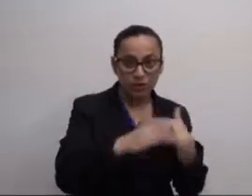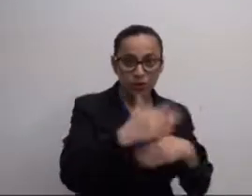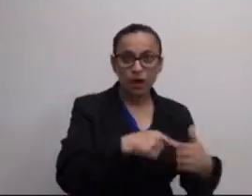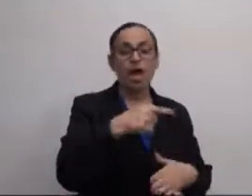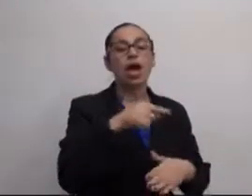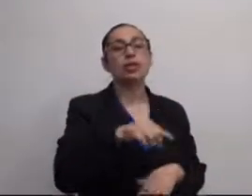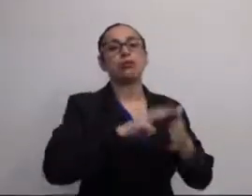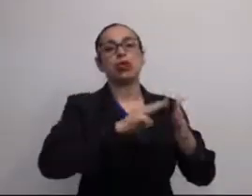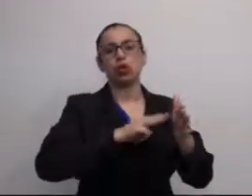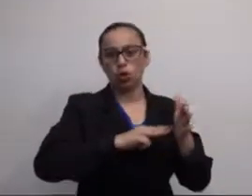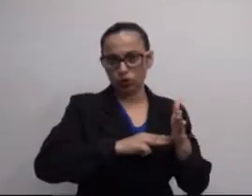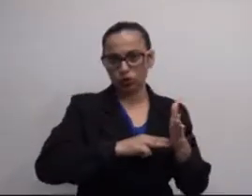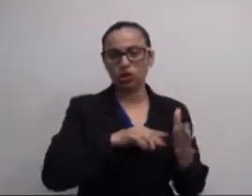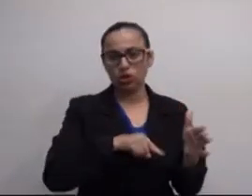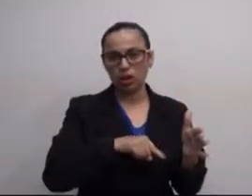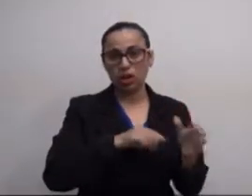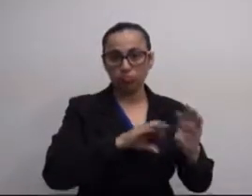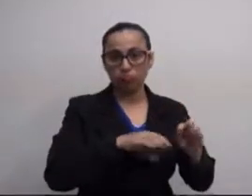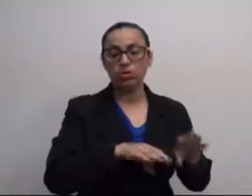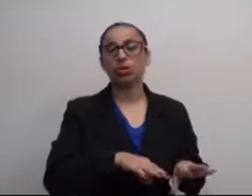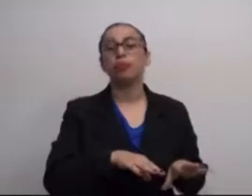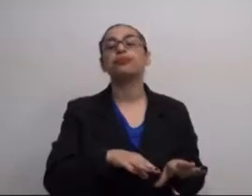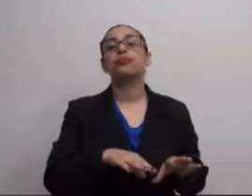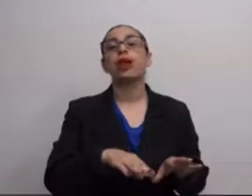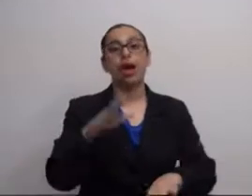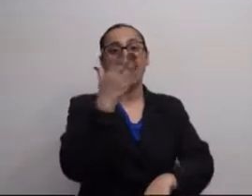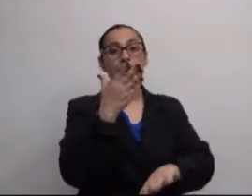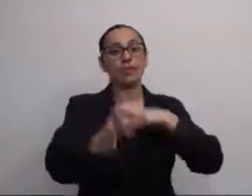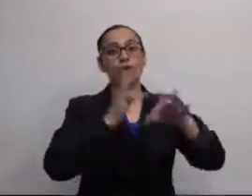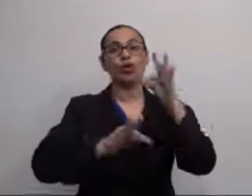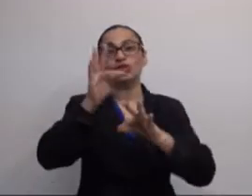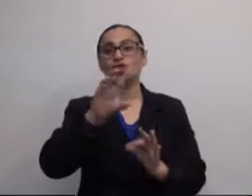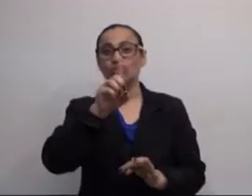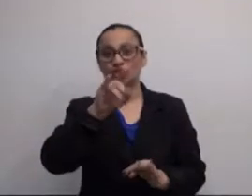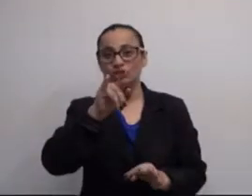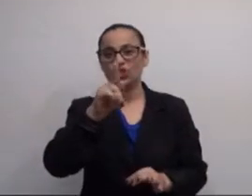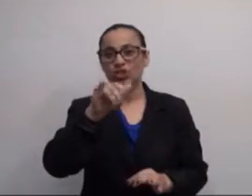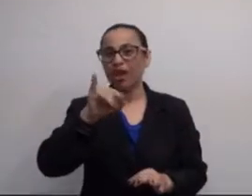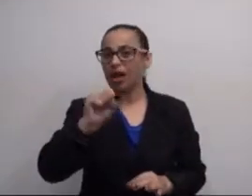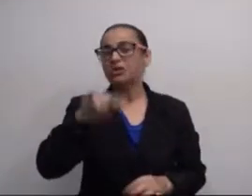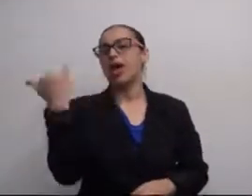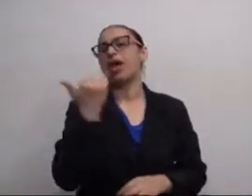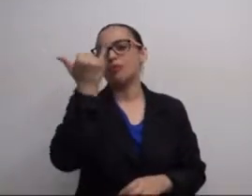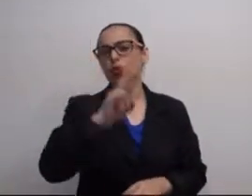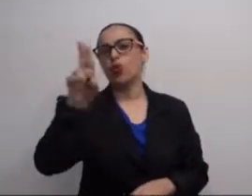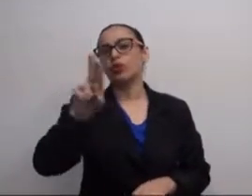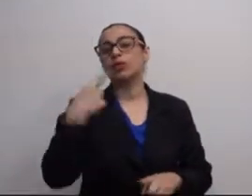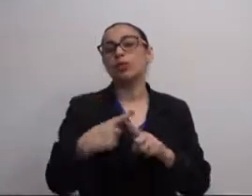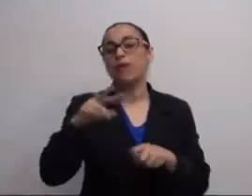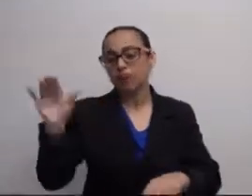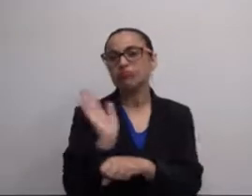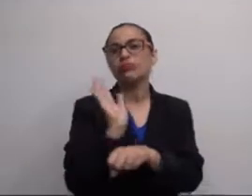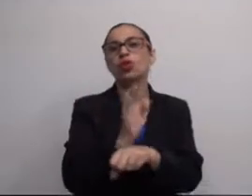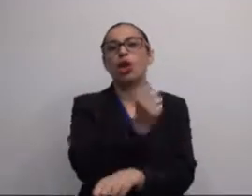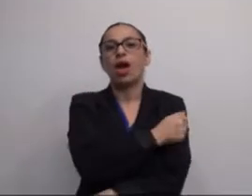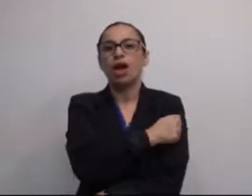E é claro que para se desenvolver essa metodologia de ensino, as tecnologias digitais